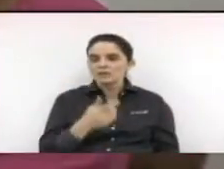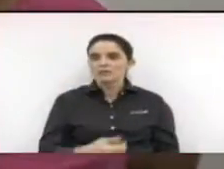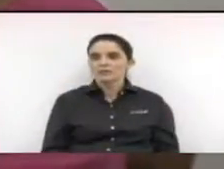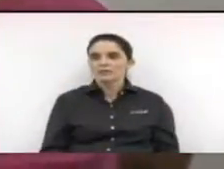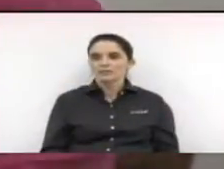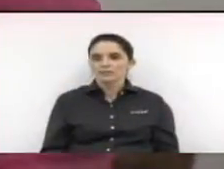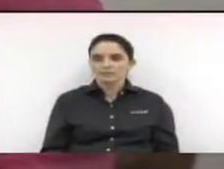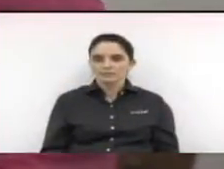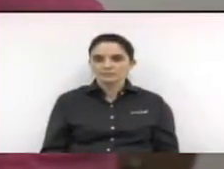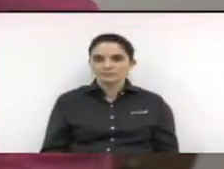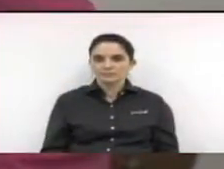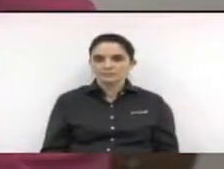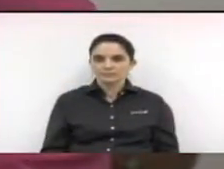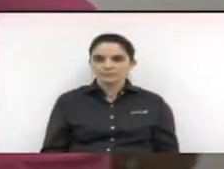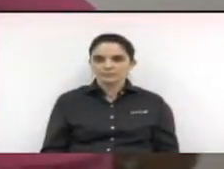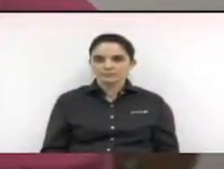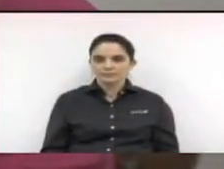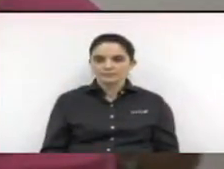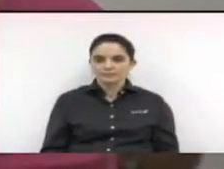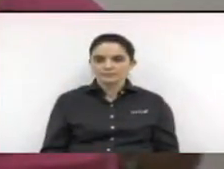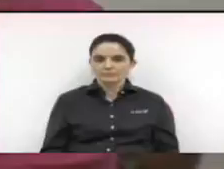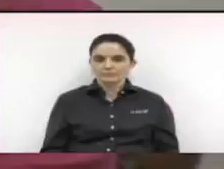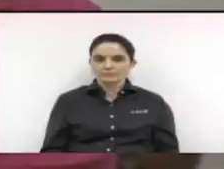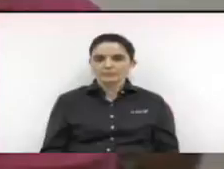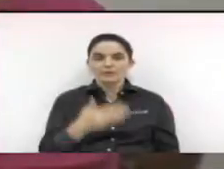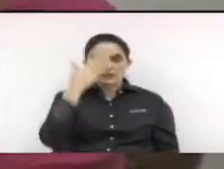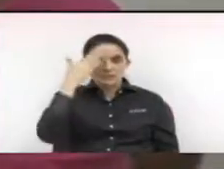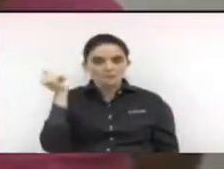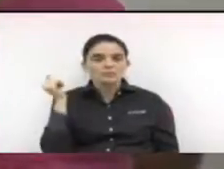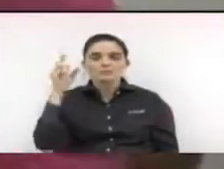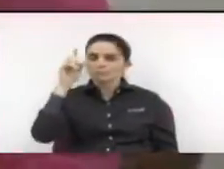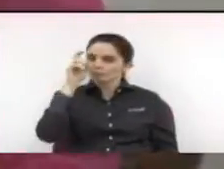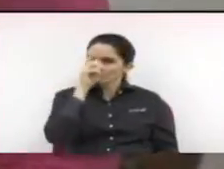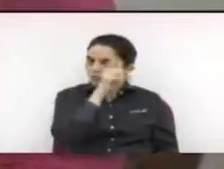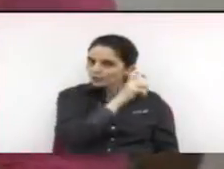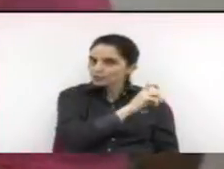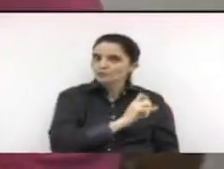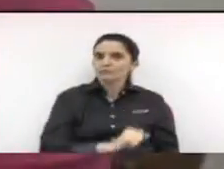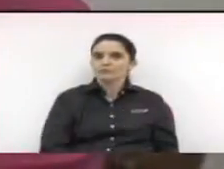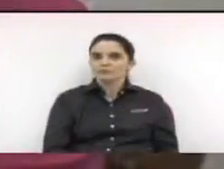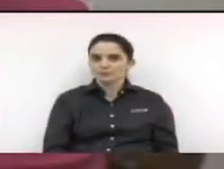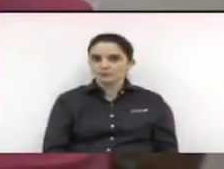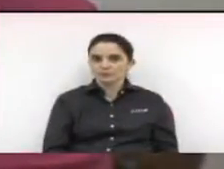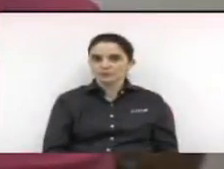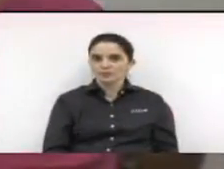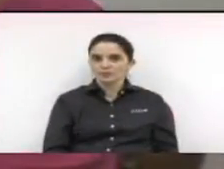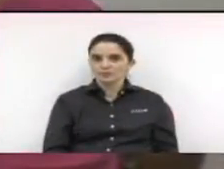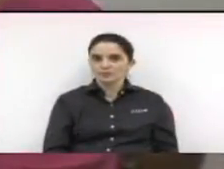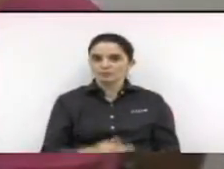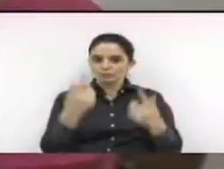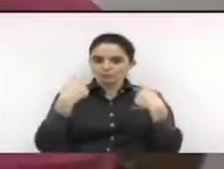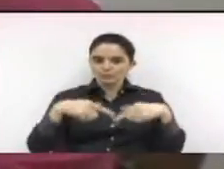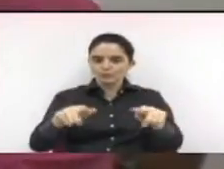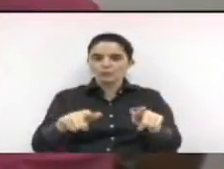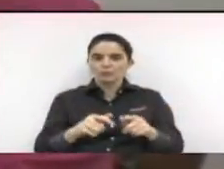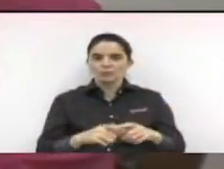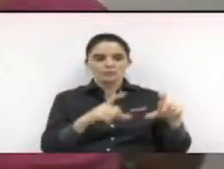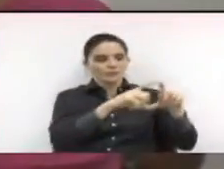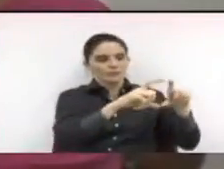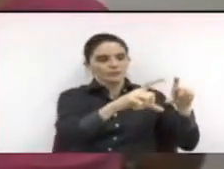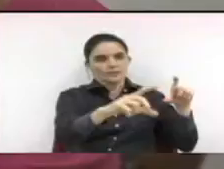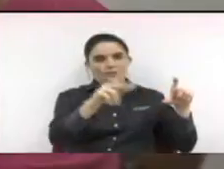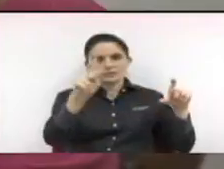mesmo sabendo nós sabemos como é difícil muitas vezes ir contra partido